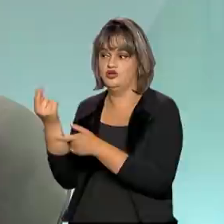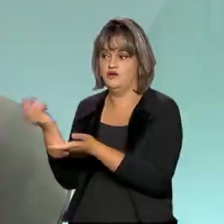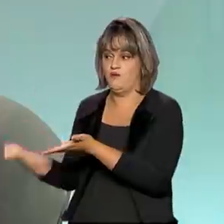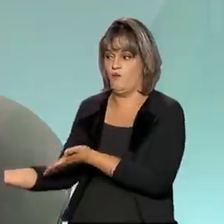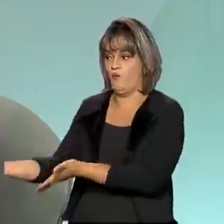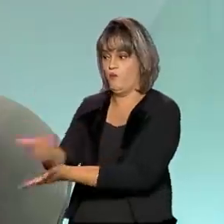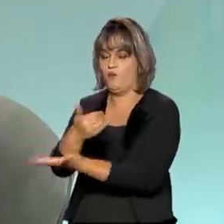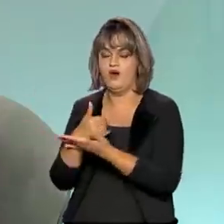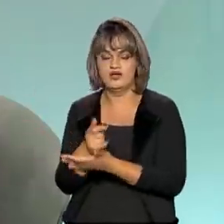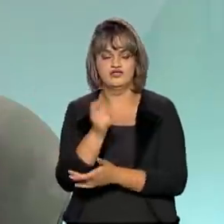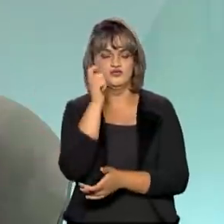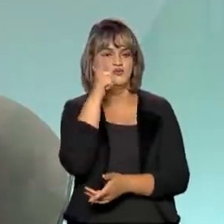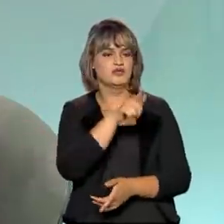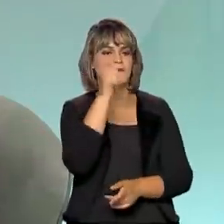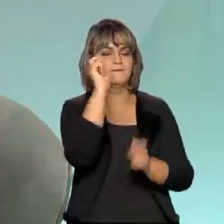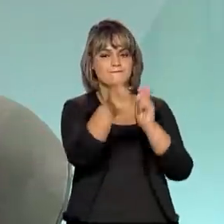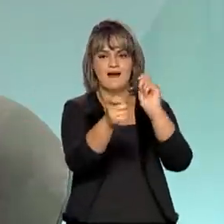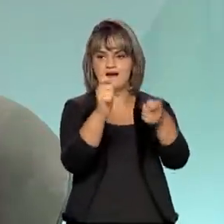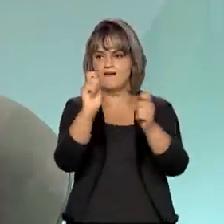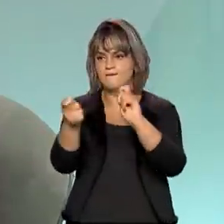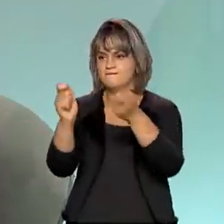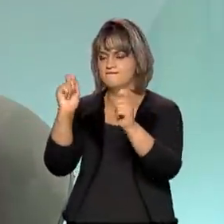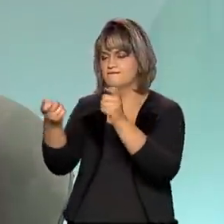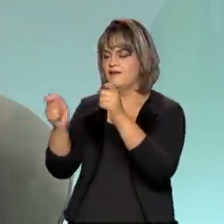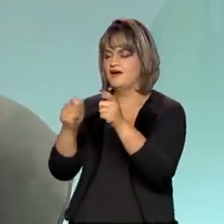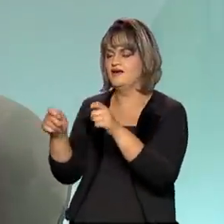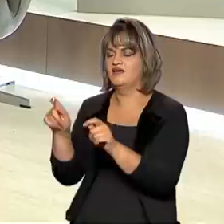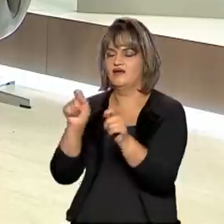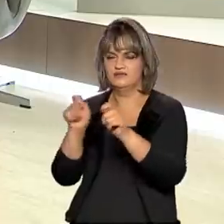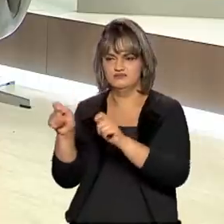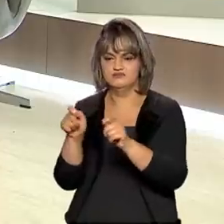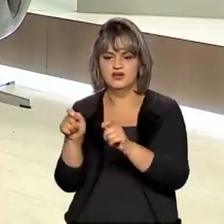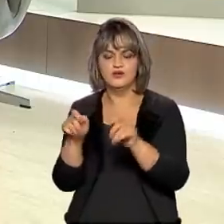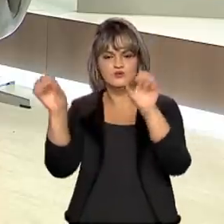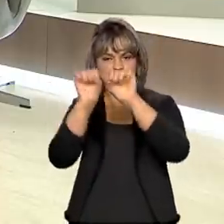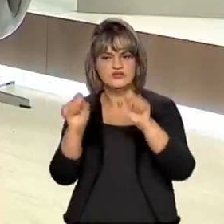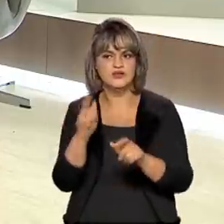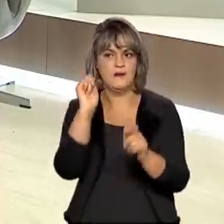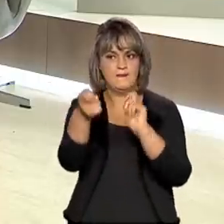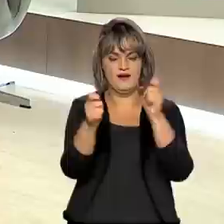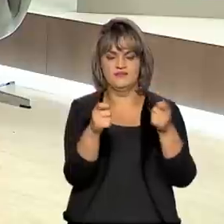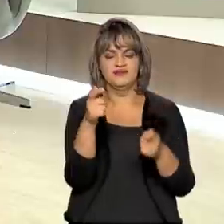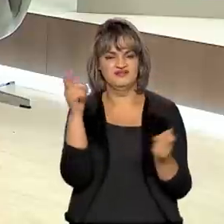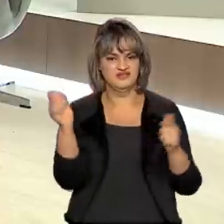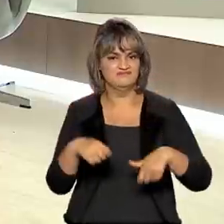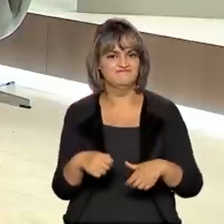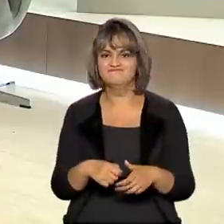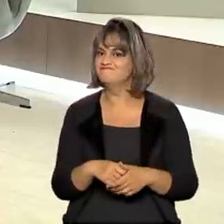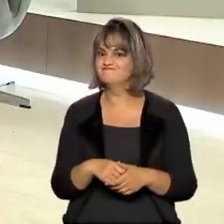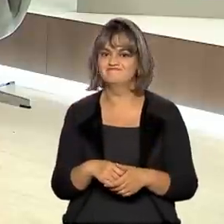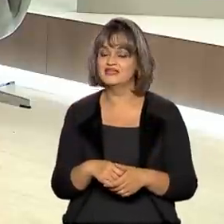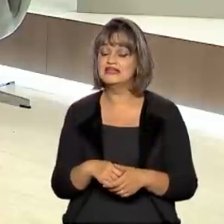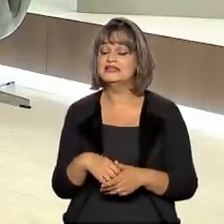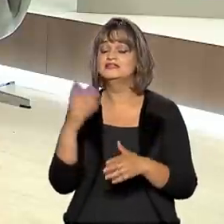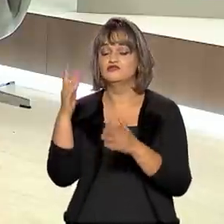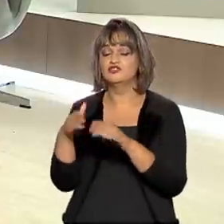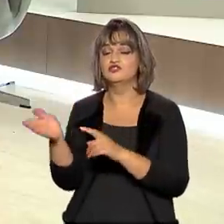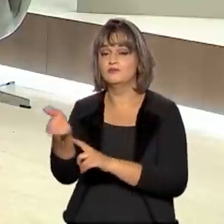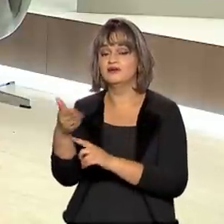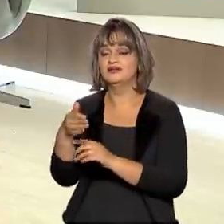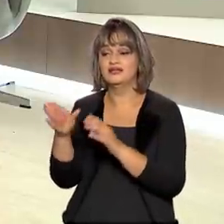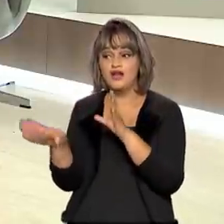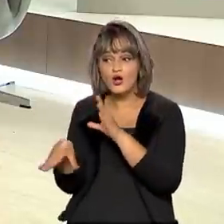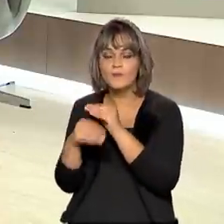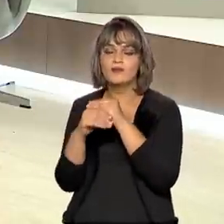dentro dessa conjuntura de escassez índice. custear o sistema. Para custear o sistema. Então, essa bandeira adicional de